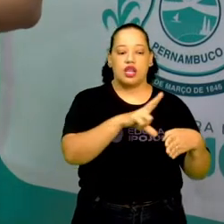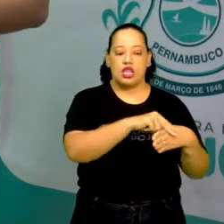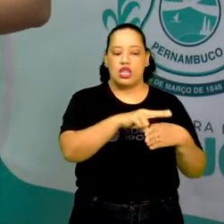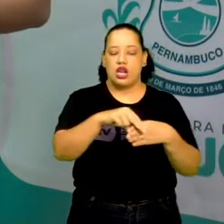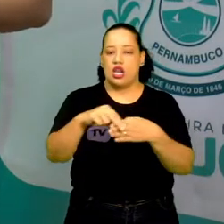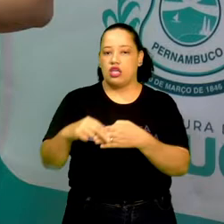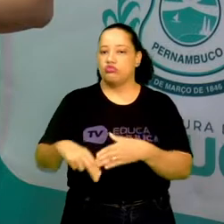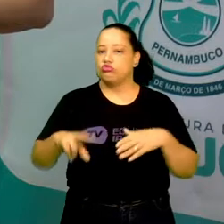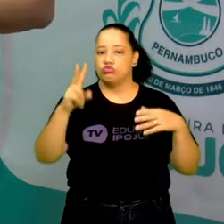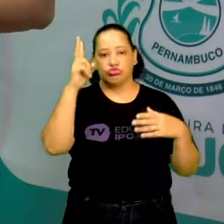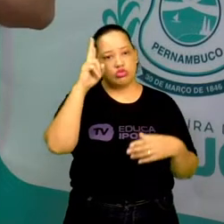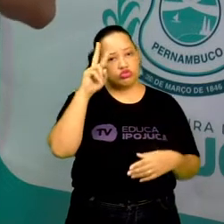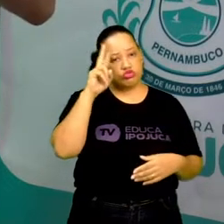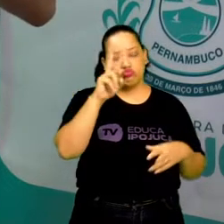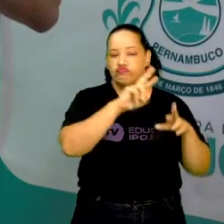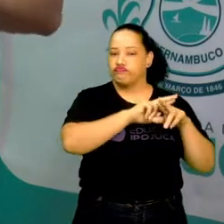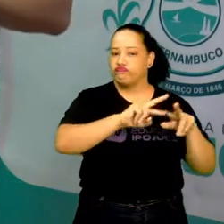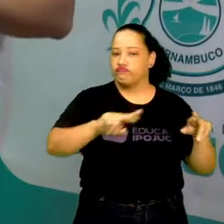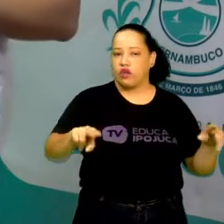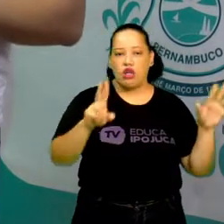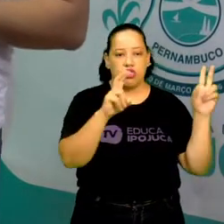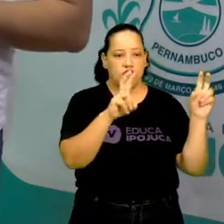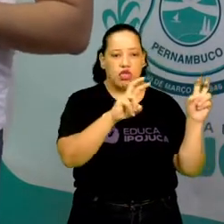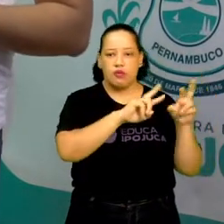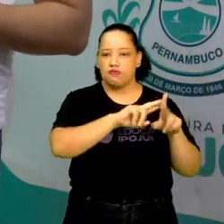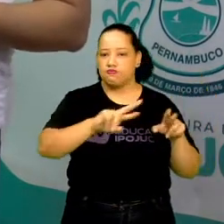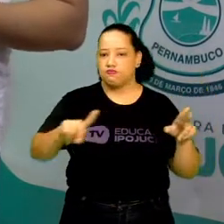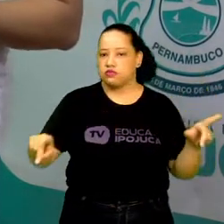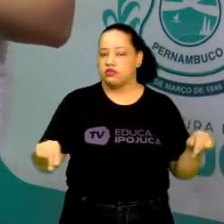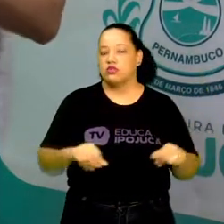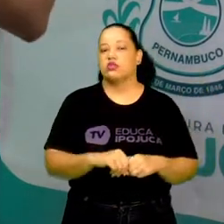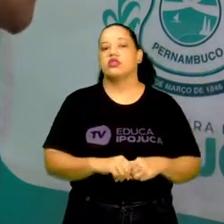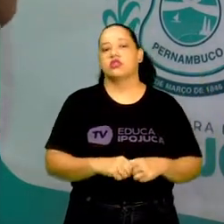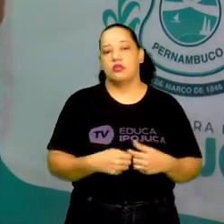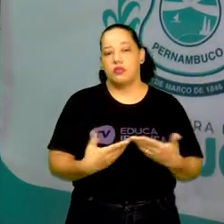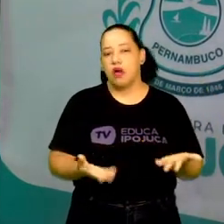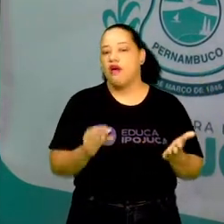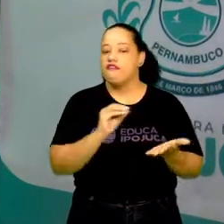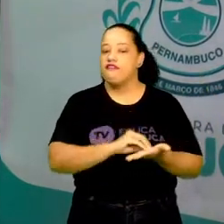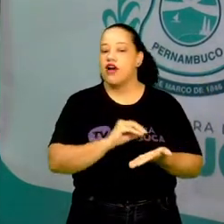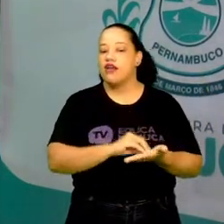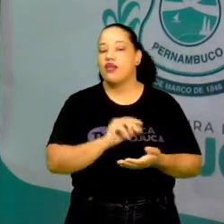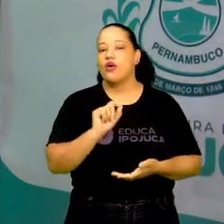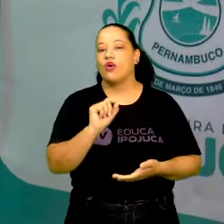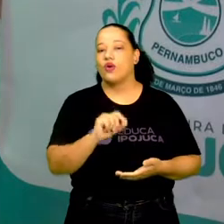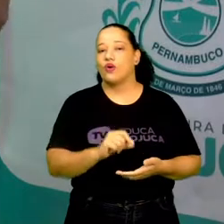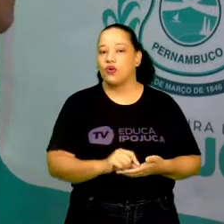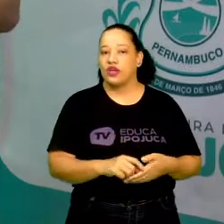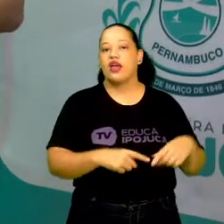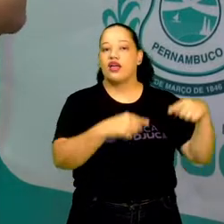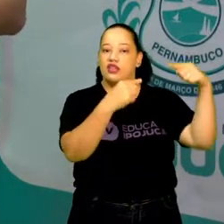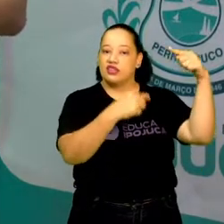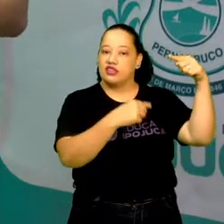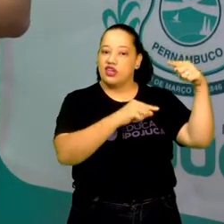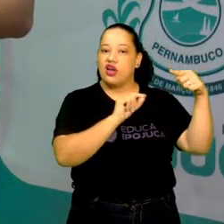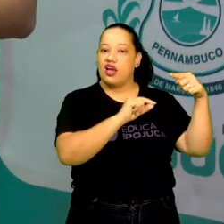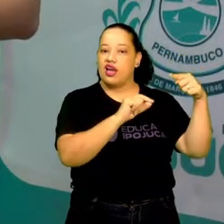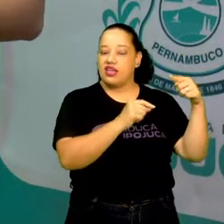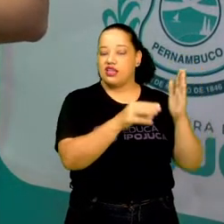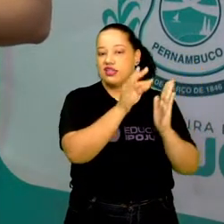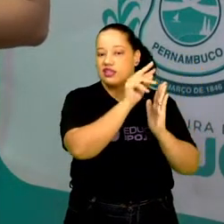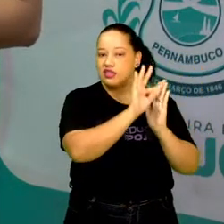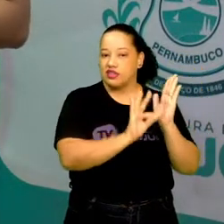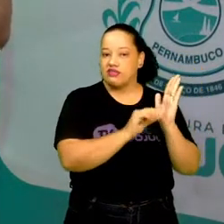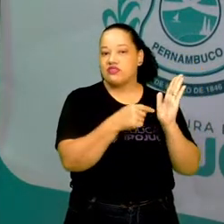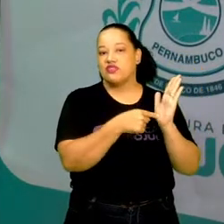mais assuntos. Portanto, não poderia faltar um trecho do Cordel que fala sobre Porto de Galinhas.